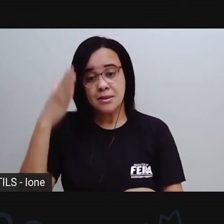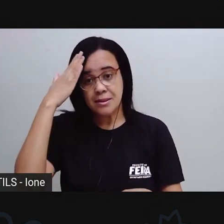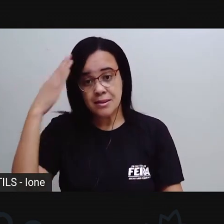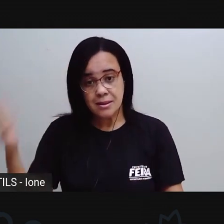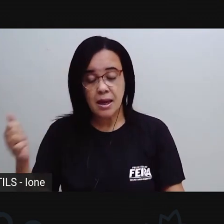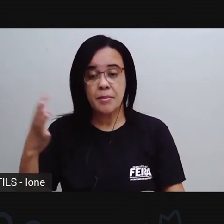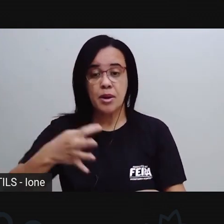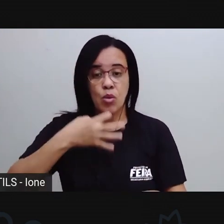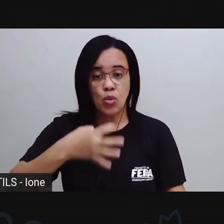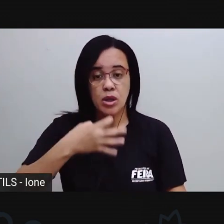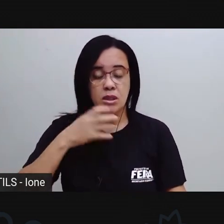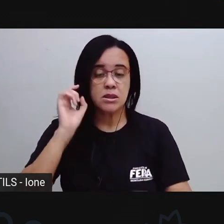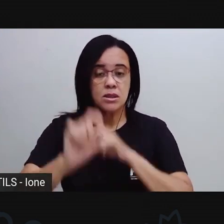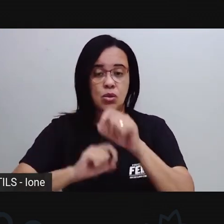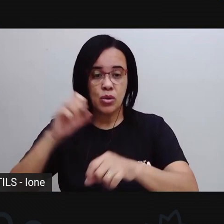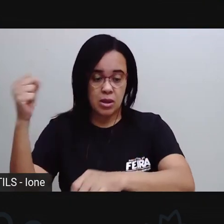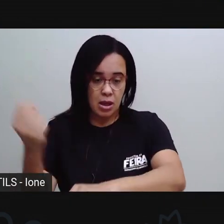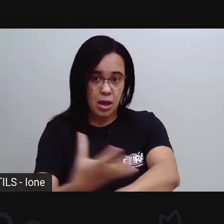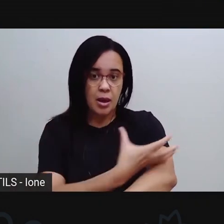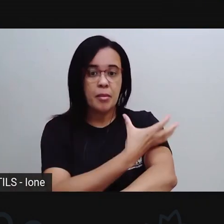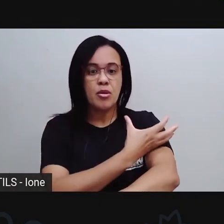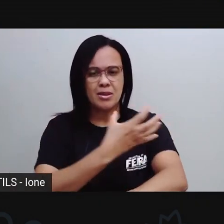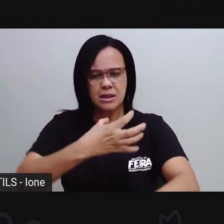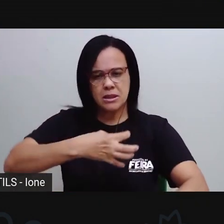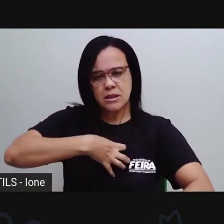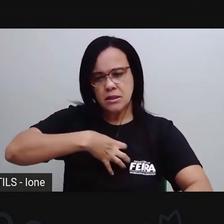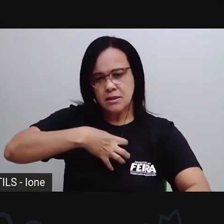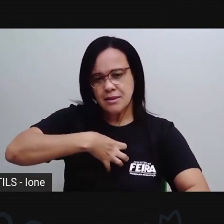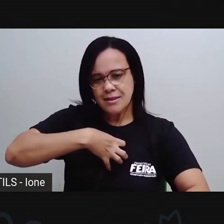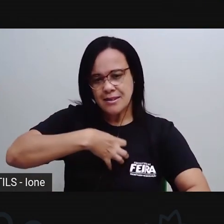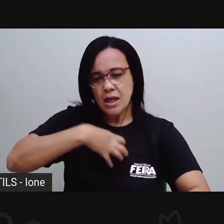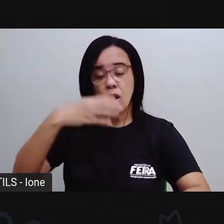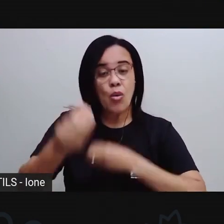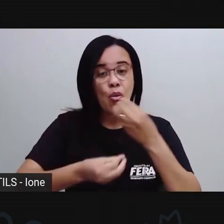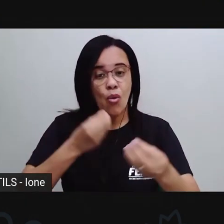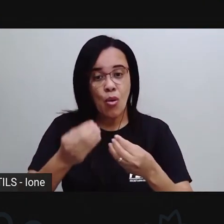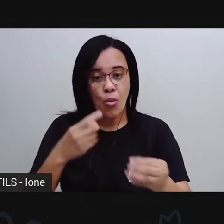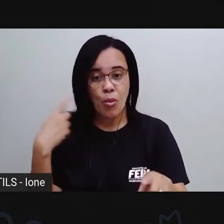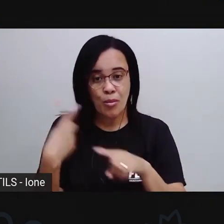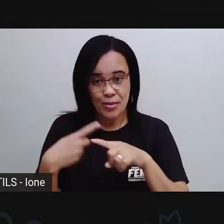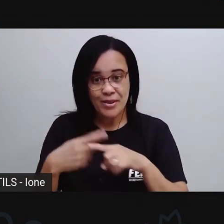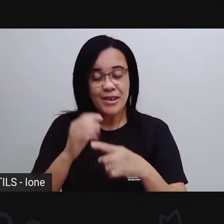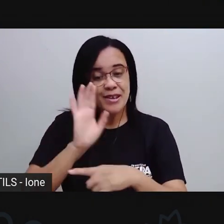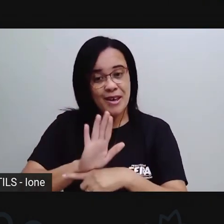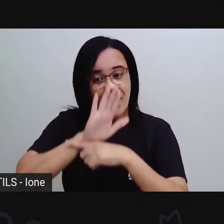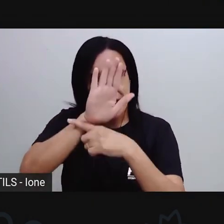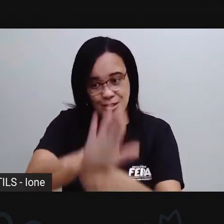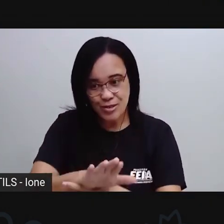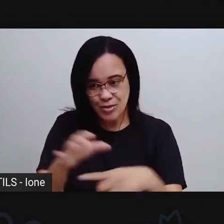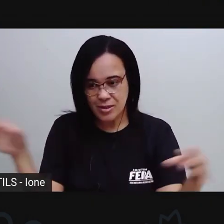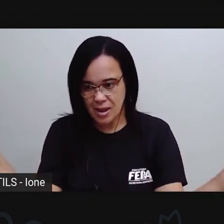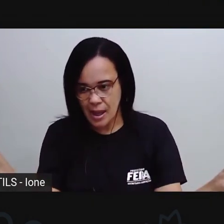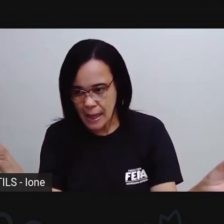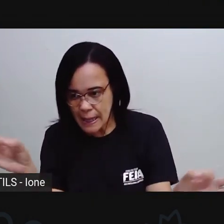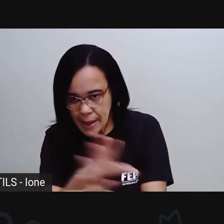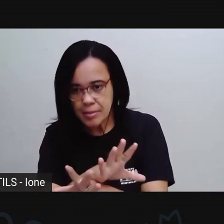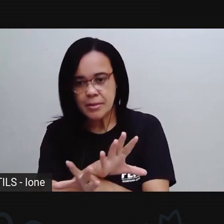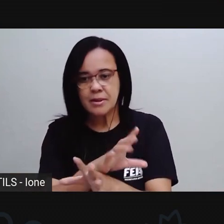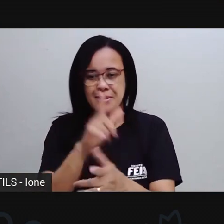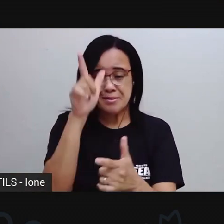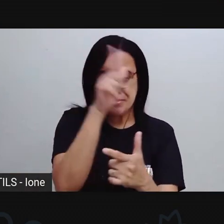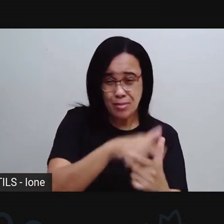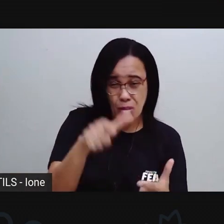E ajudarem vocês a resolverem esses conflitos, né? Então, lá no emocionário, você vai ver. Quando eu estou com raiva, eu fico